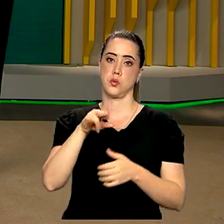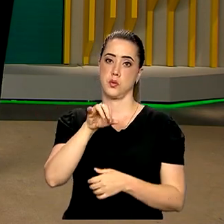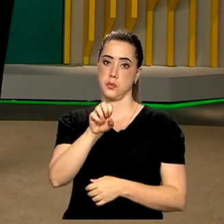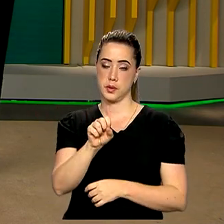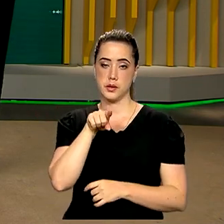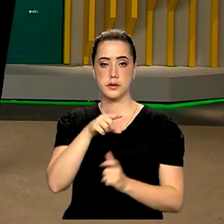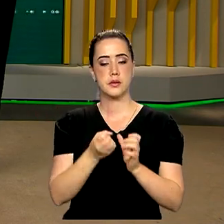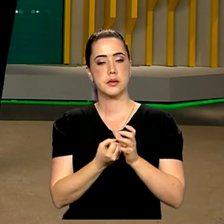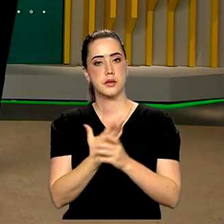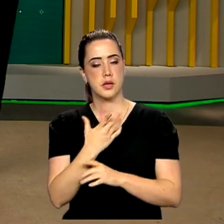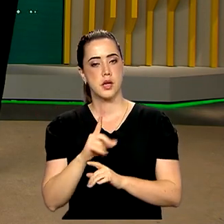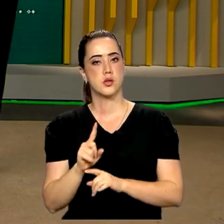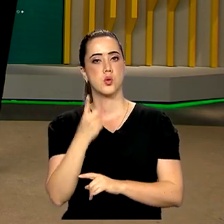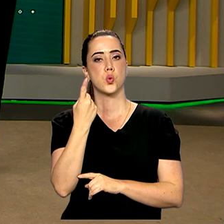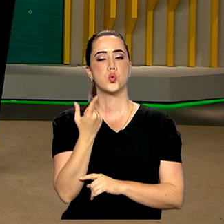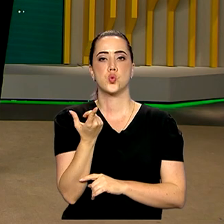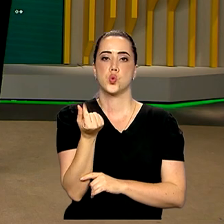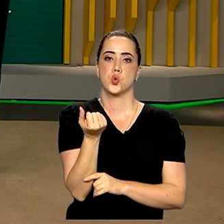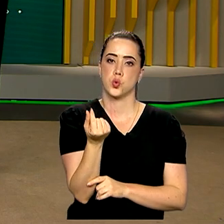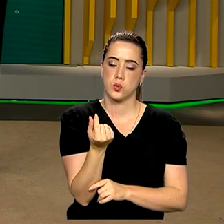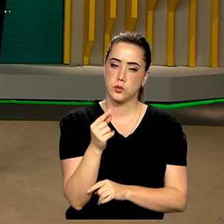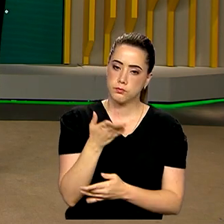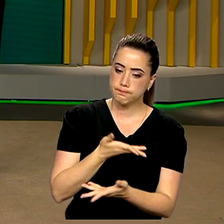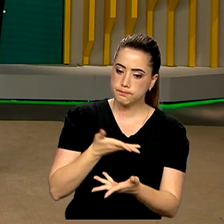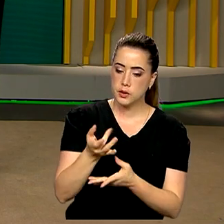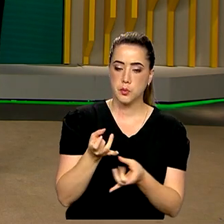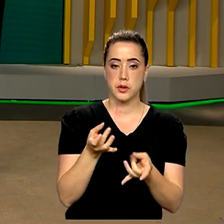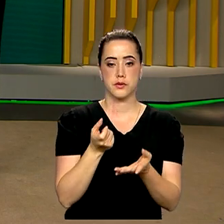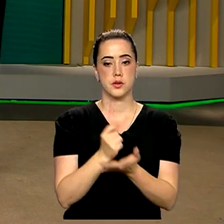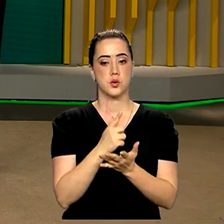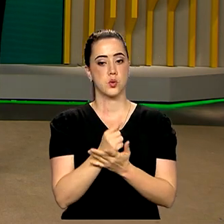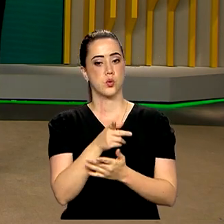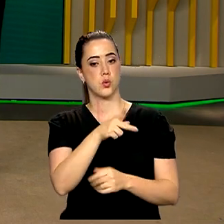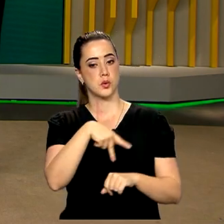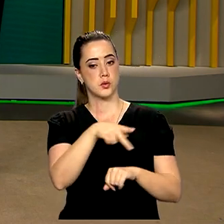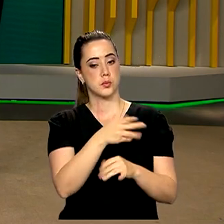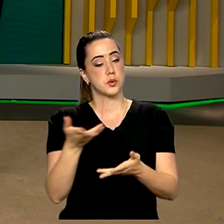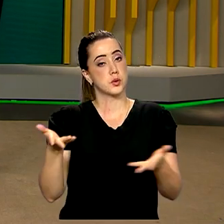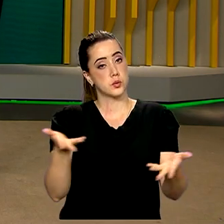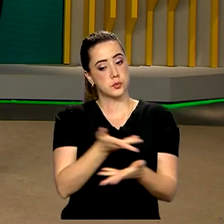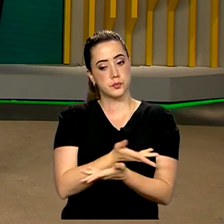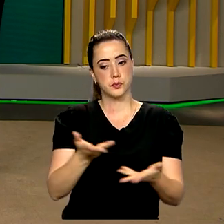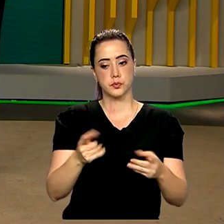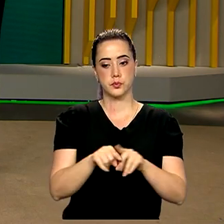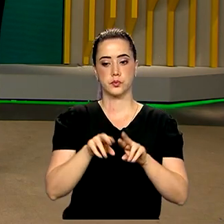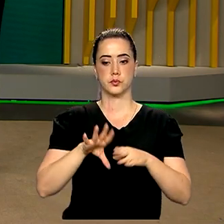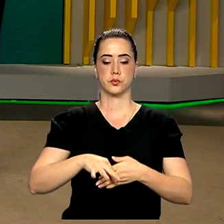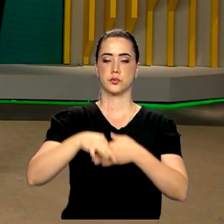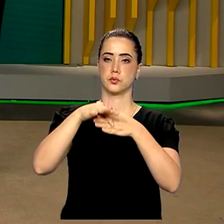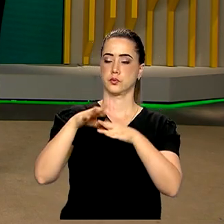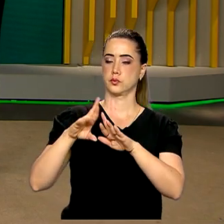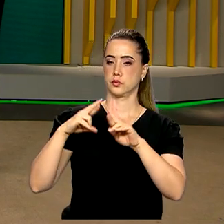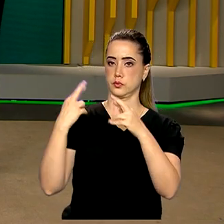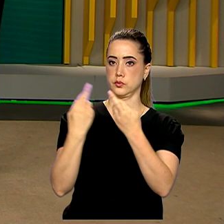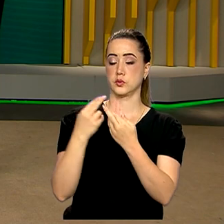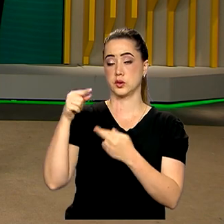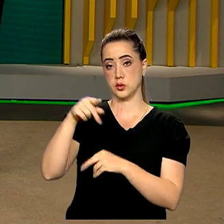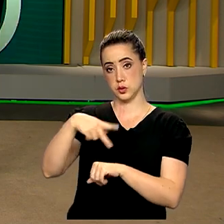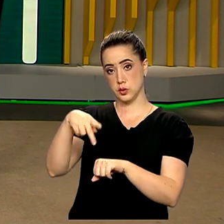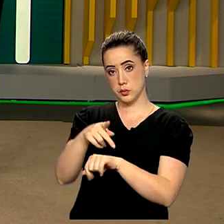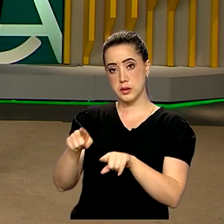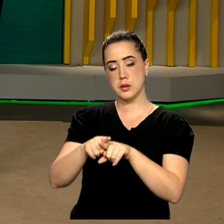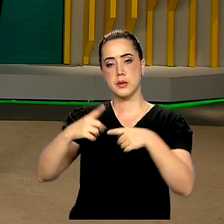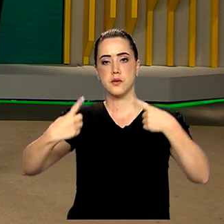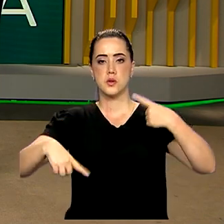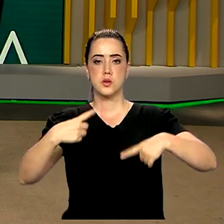como a criação de uma moeda comum para o comércio entre os países do grupo. E os líderes reunidos em Joanesburgo também devem debater